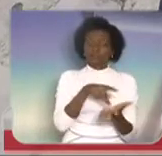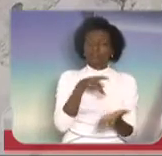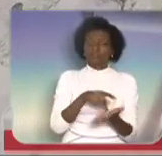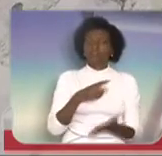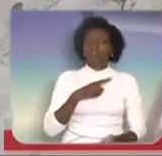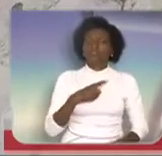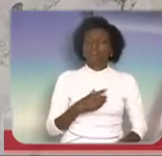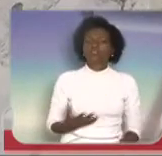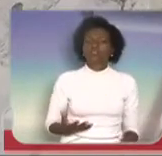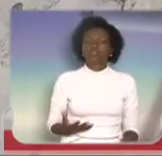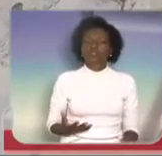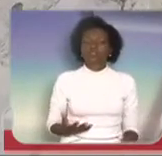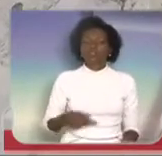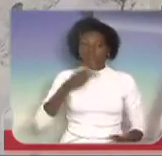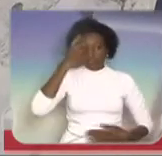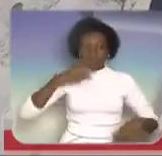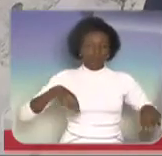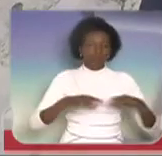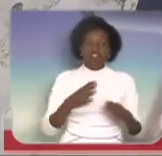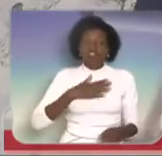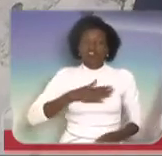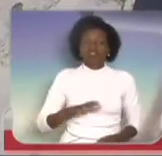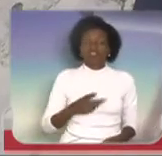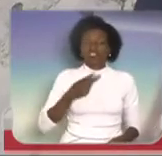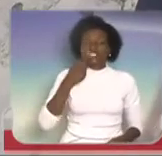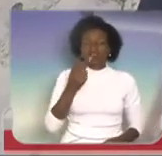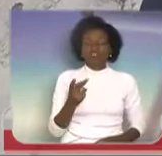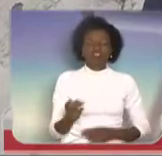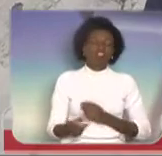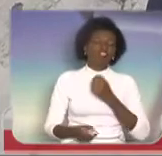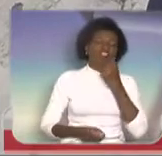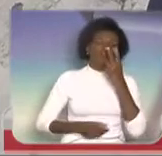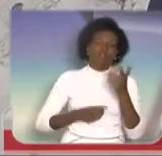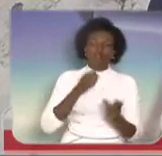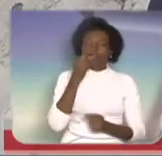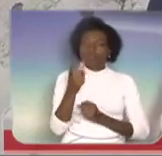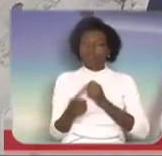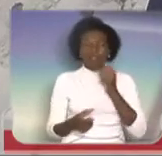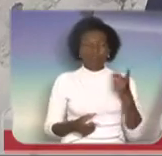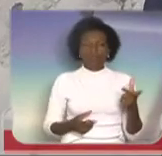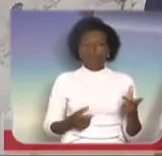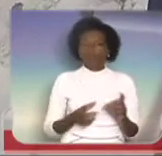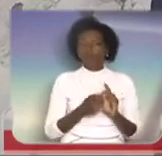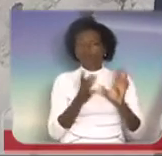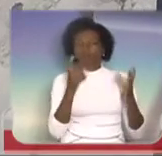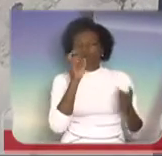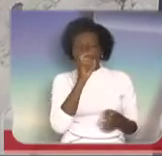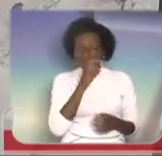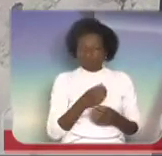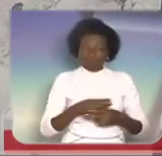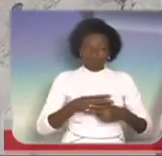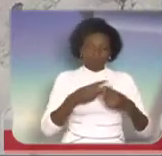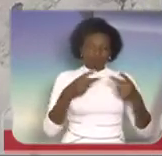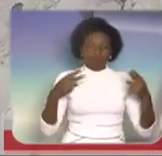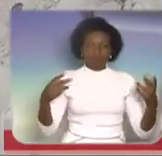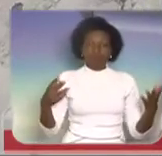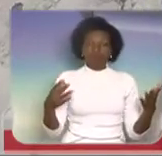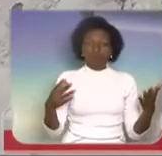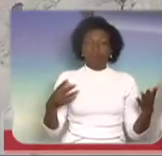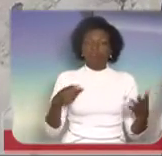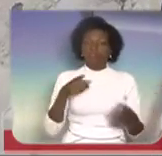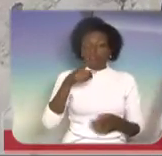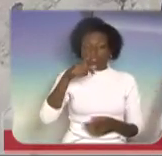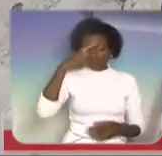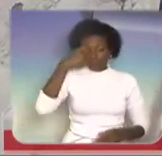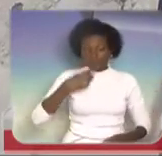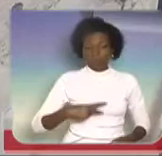postura e da sua conduta e lança uma série de impropérios, uma série de mentiras, que acaba te gerando um prejuízo